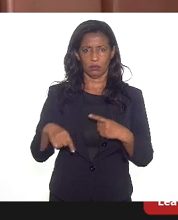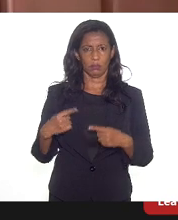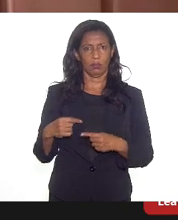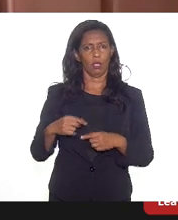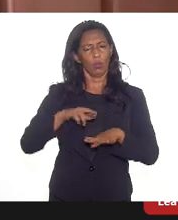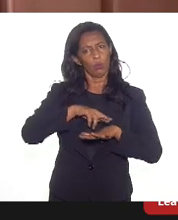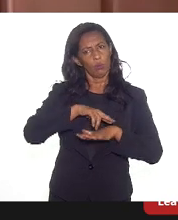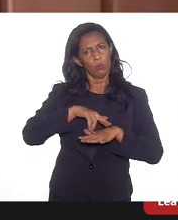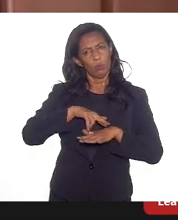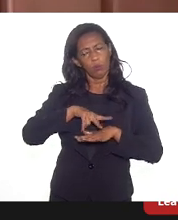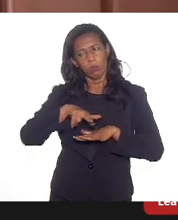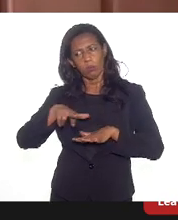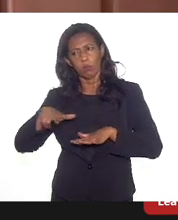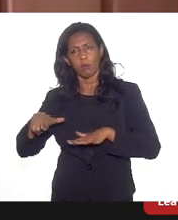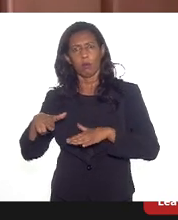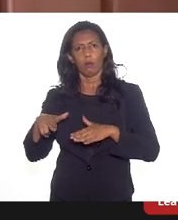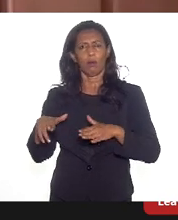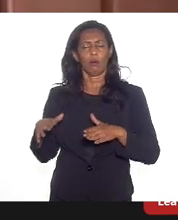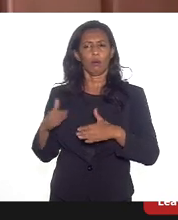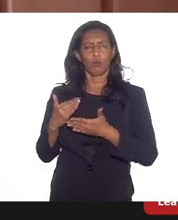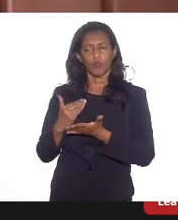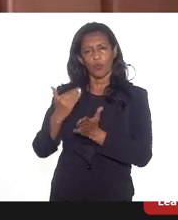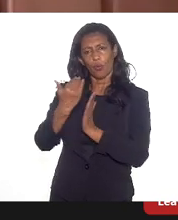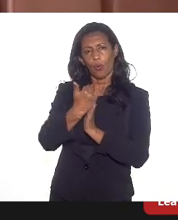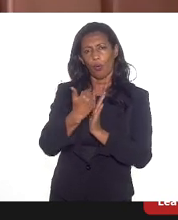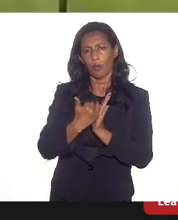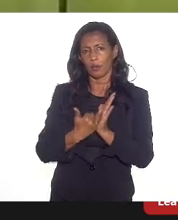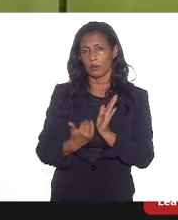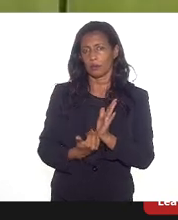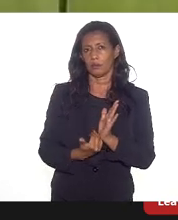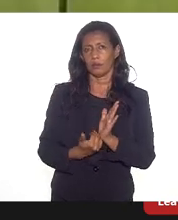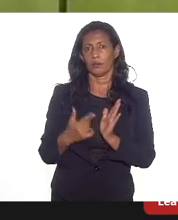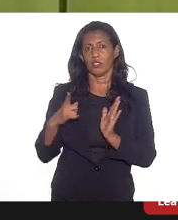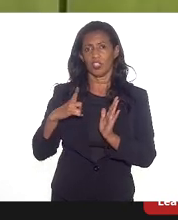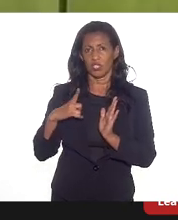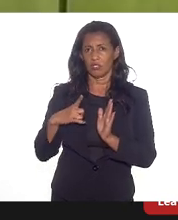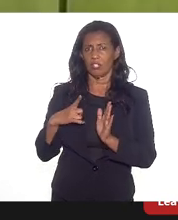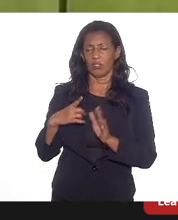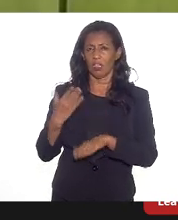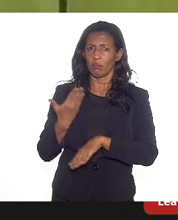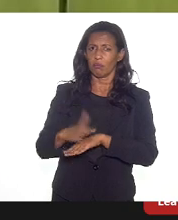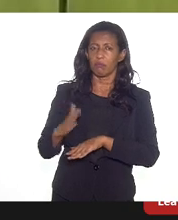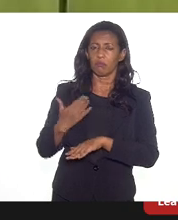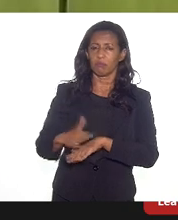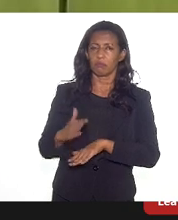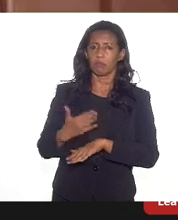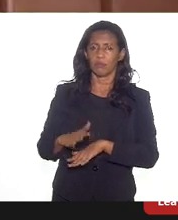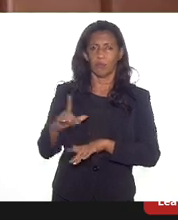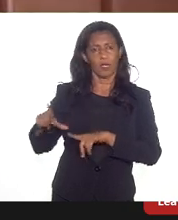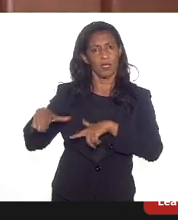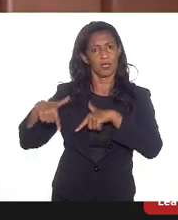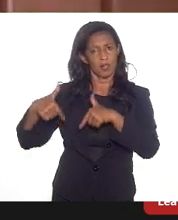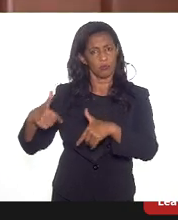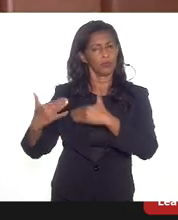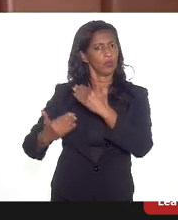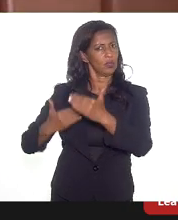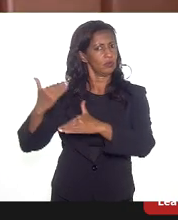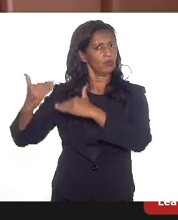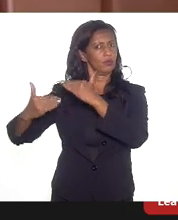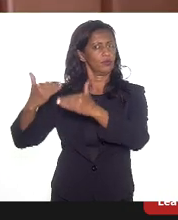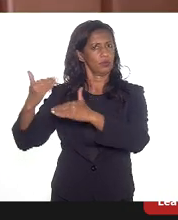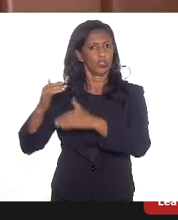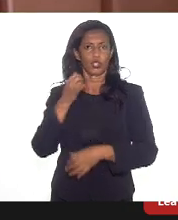série de organizações que já têm na prática essa ação de desenvolvimento